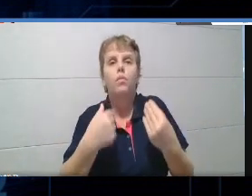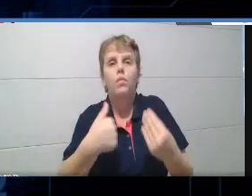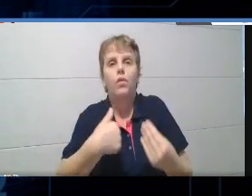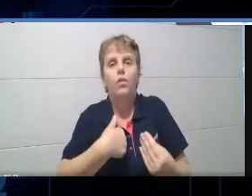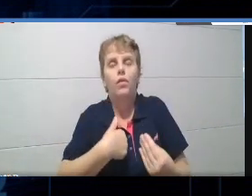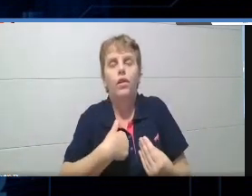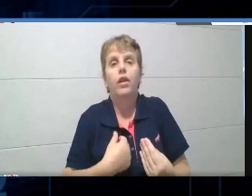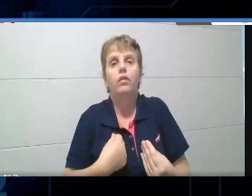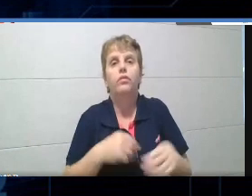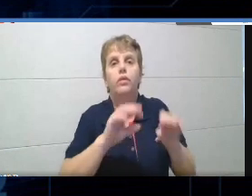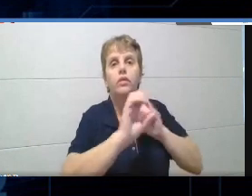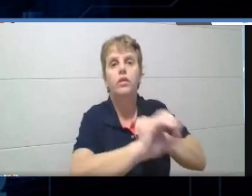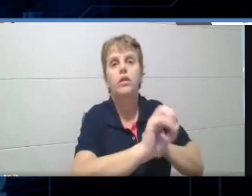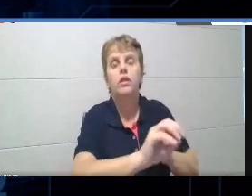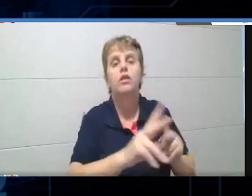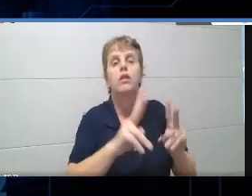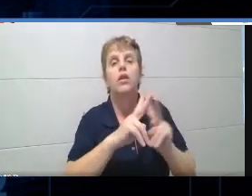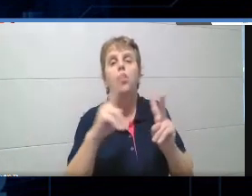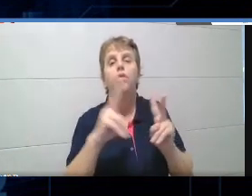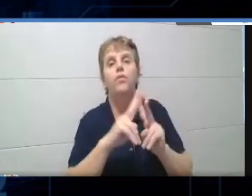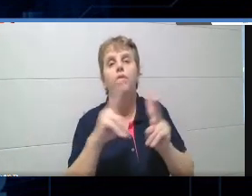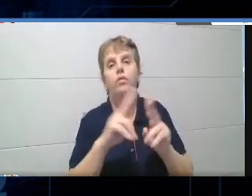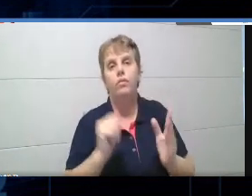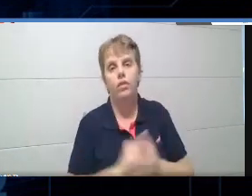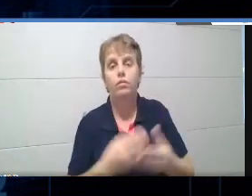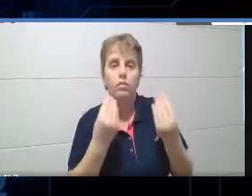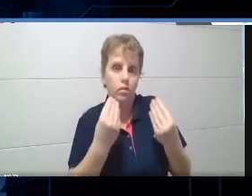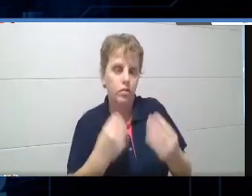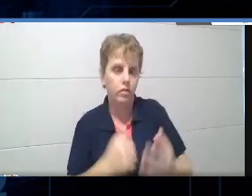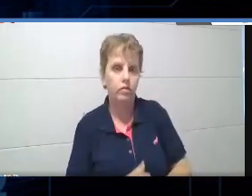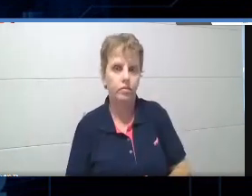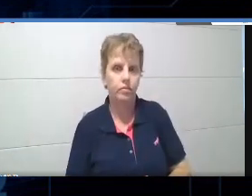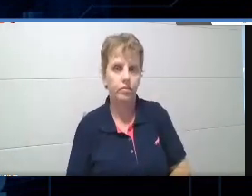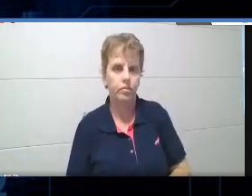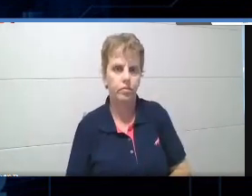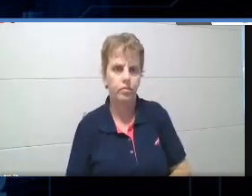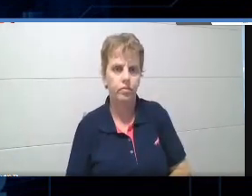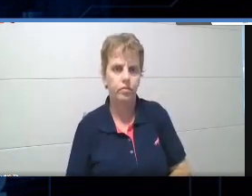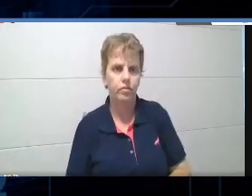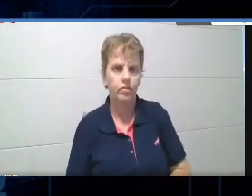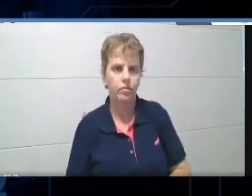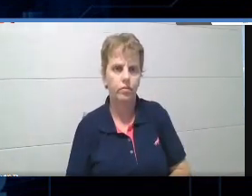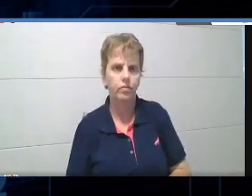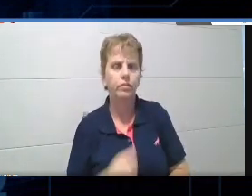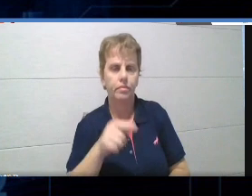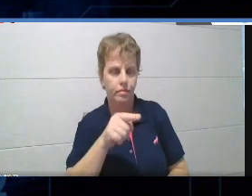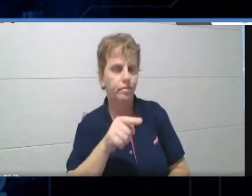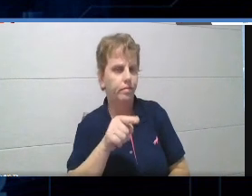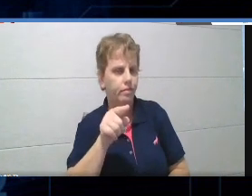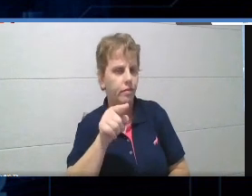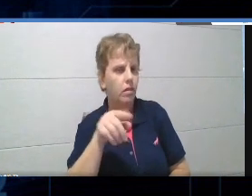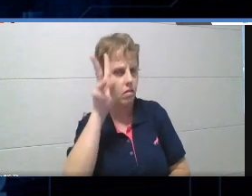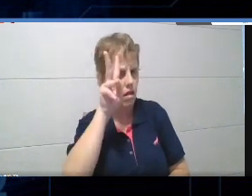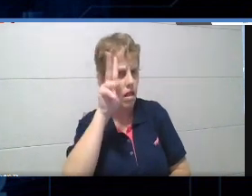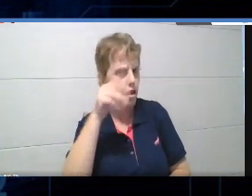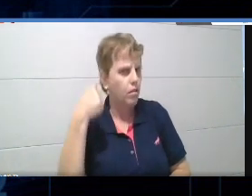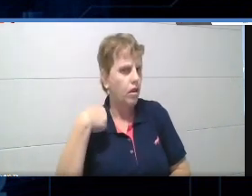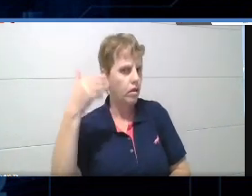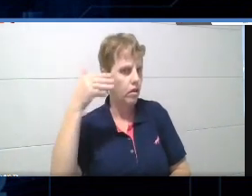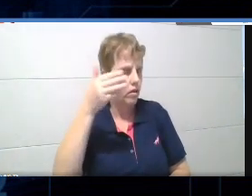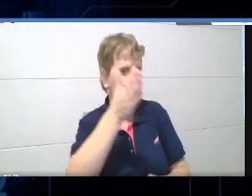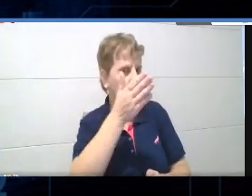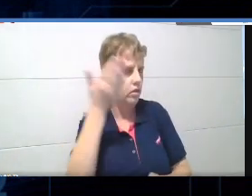online? Como é que eu vou fazer isso de maneira online? Então, lembra que eu falei lá sobre as ferramentas? E é você